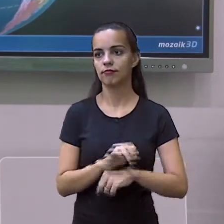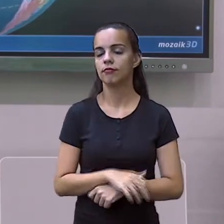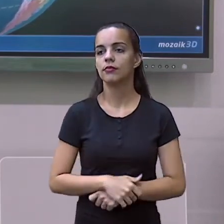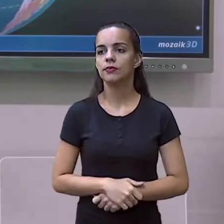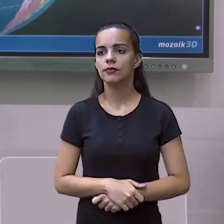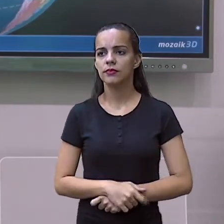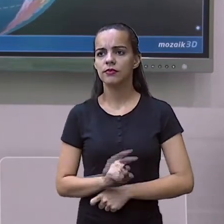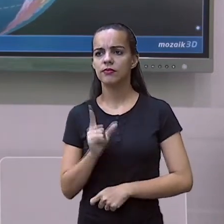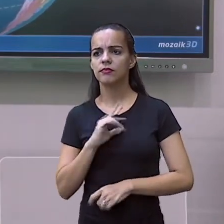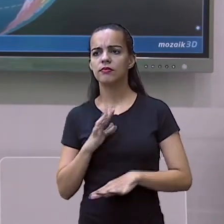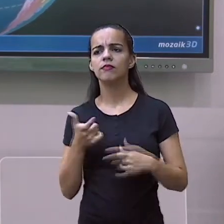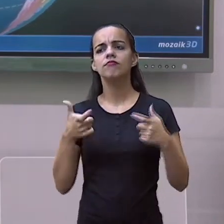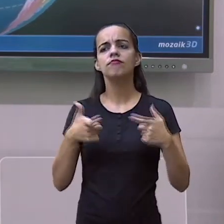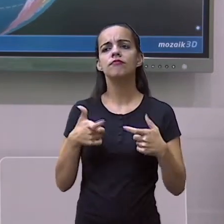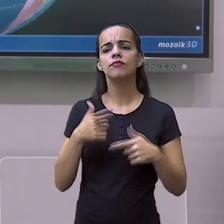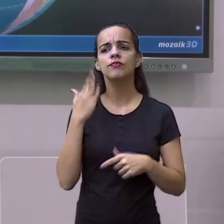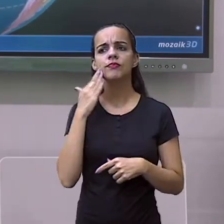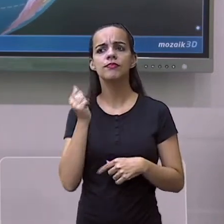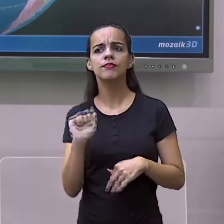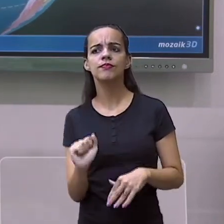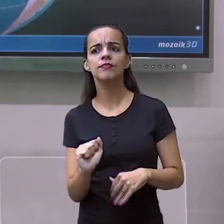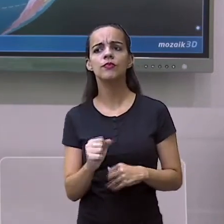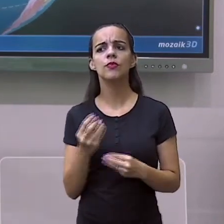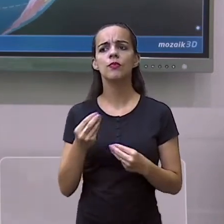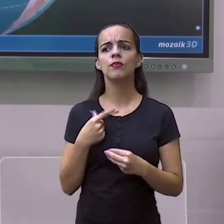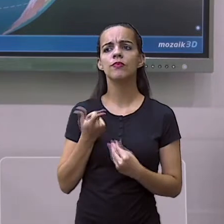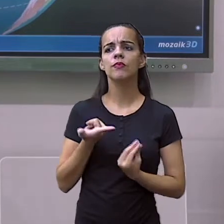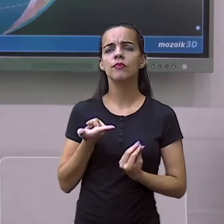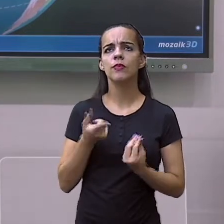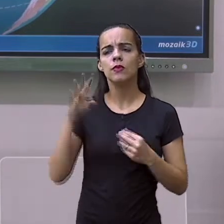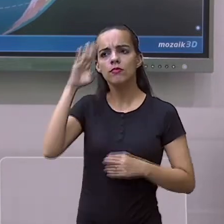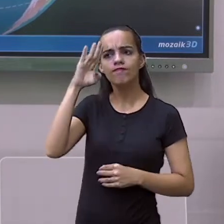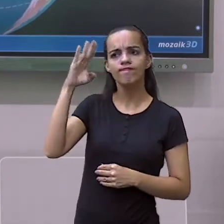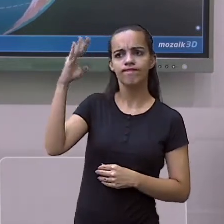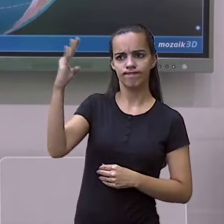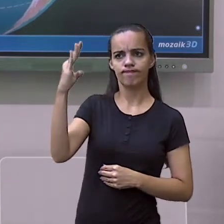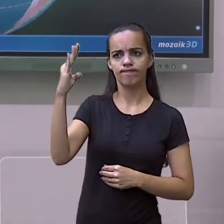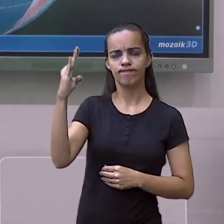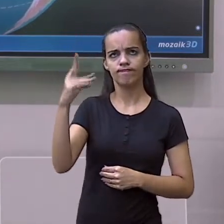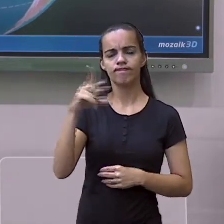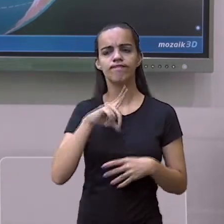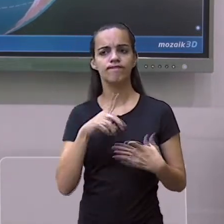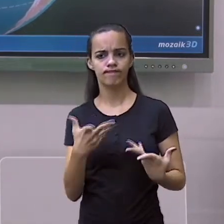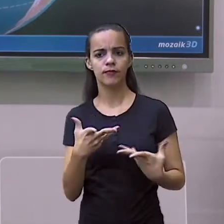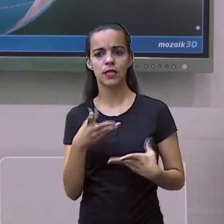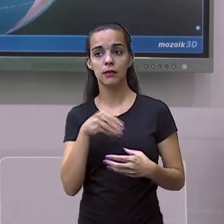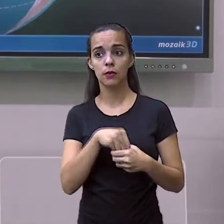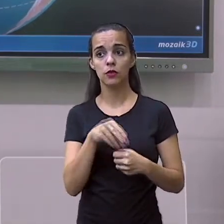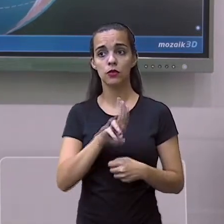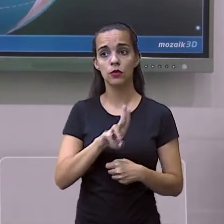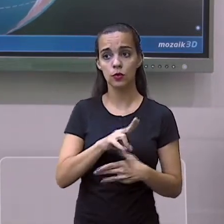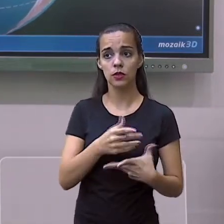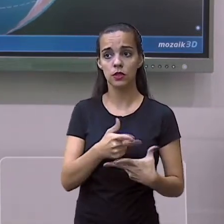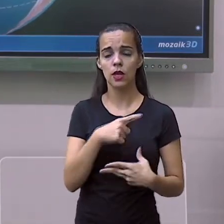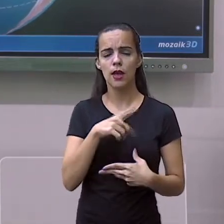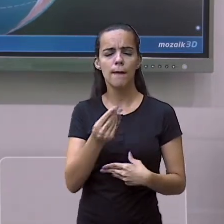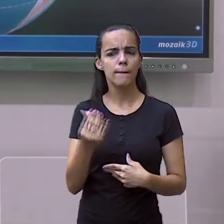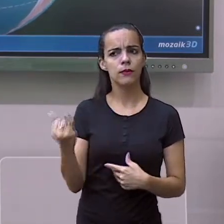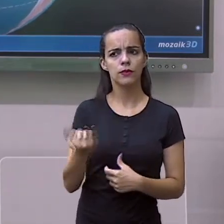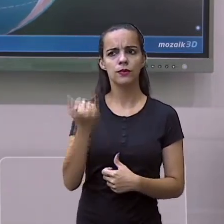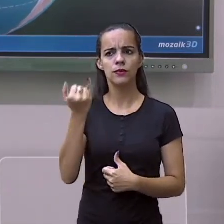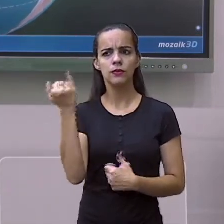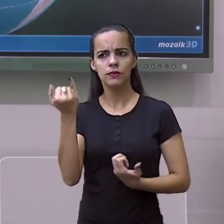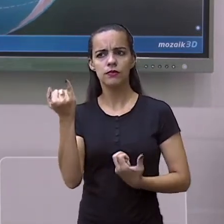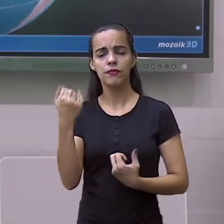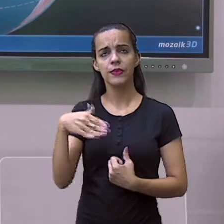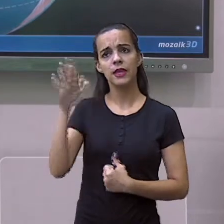estar mostrando para vocês sobre as placas tectônicas, porque é muito importante para a